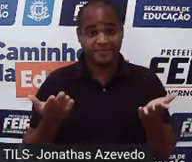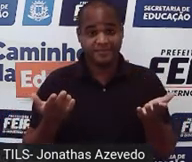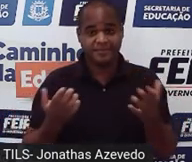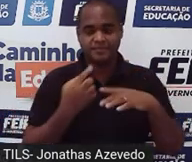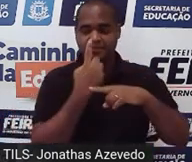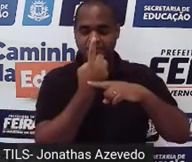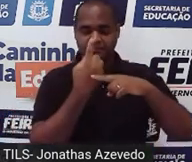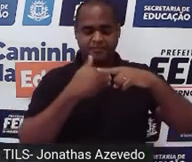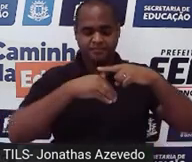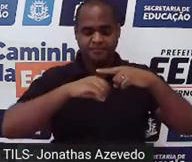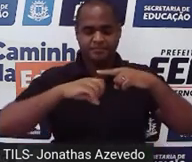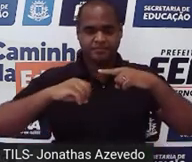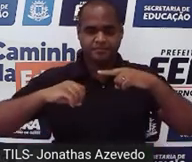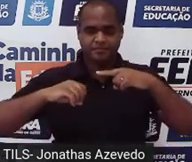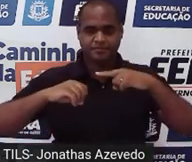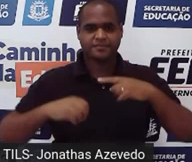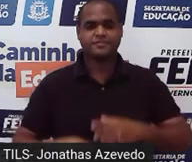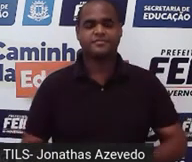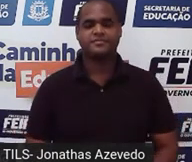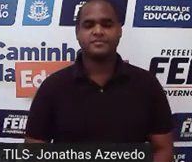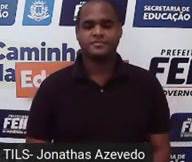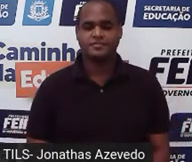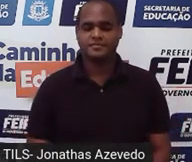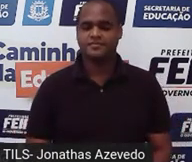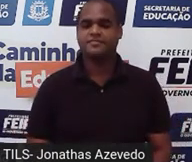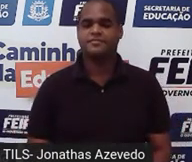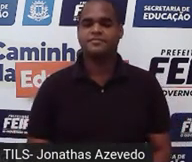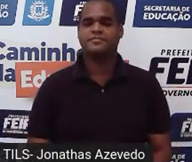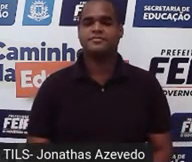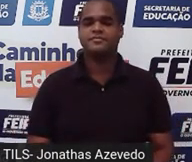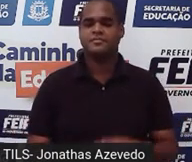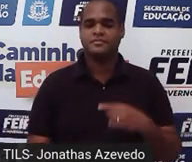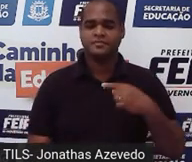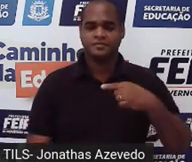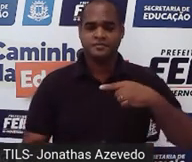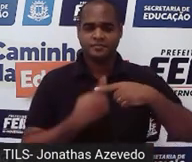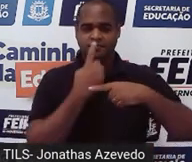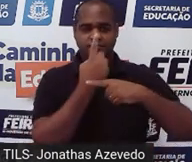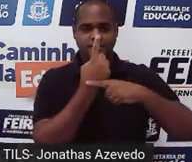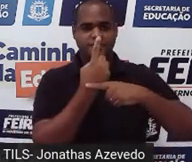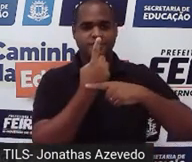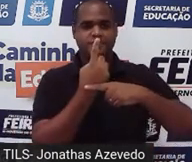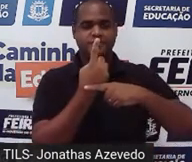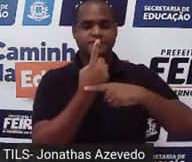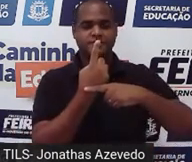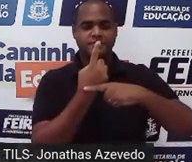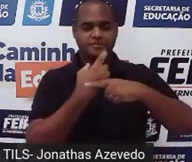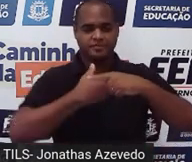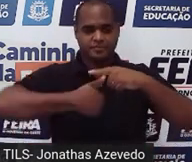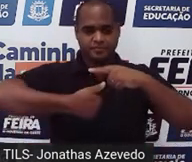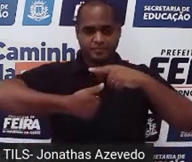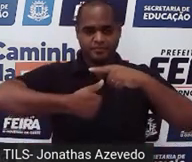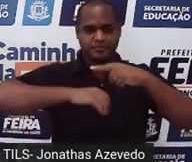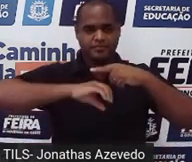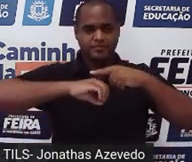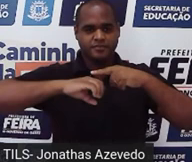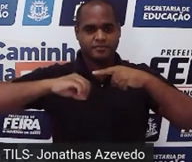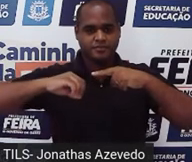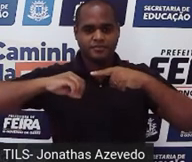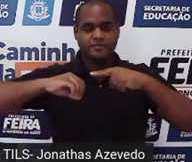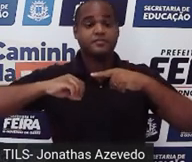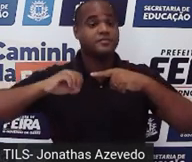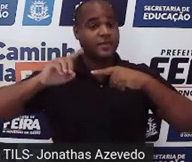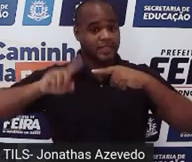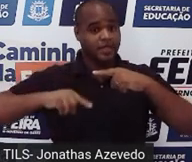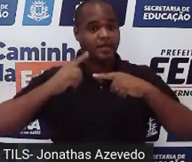assim essa fração, tá? 1 em cima, numerador 1, denominador 100, o nome da fração, a